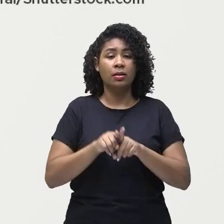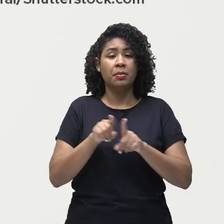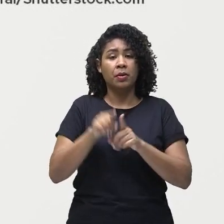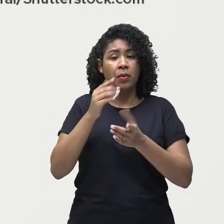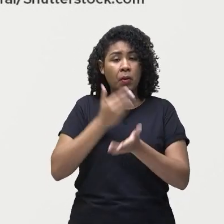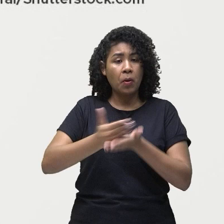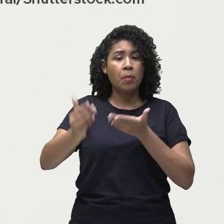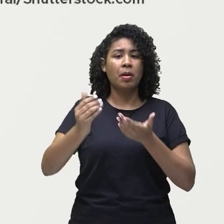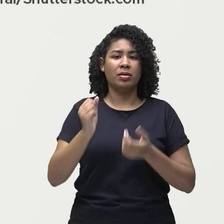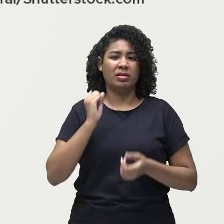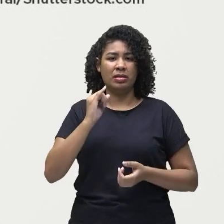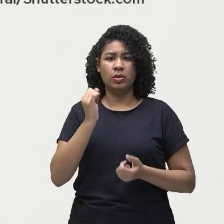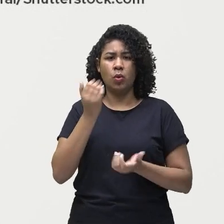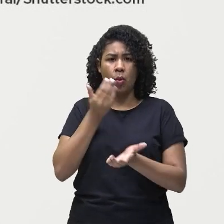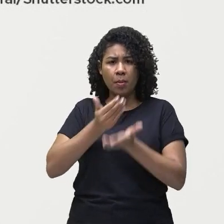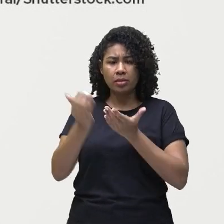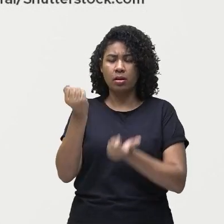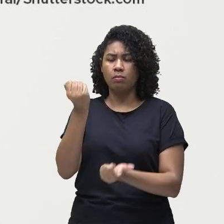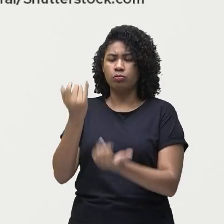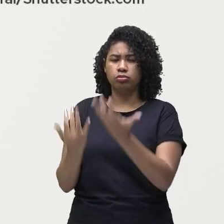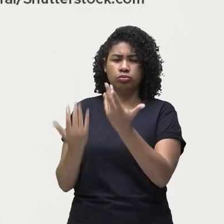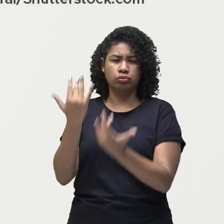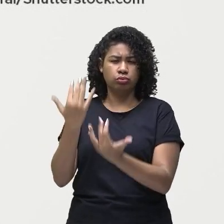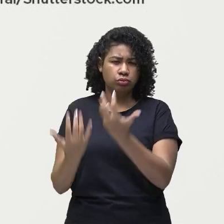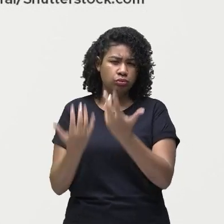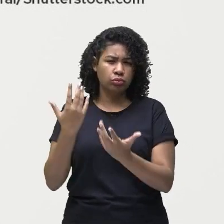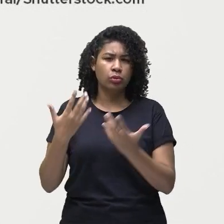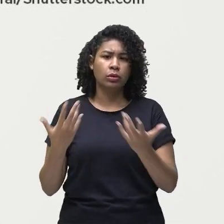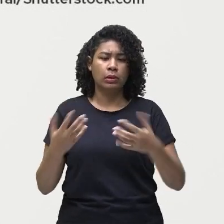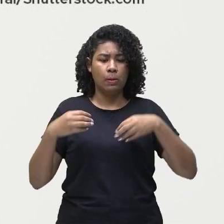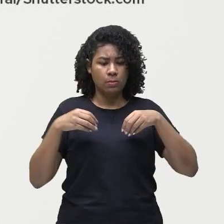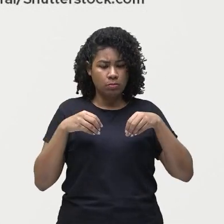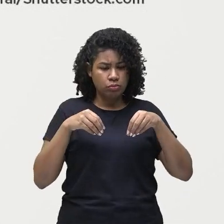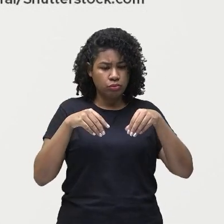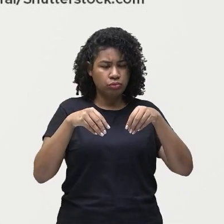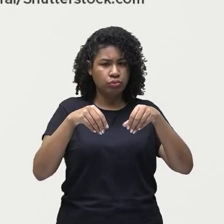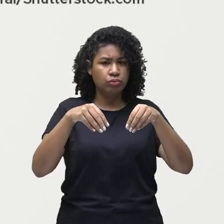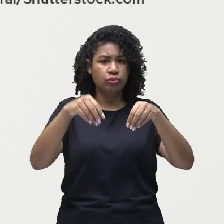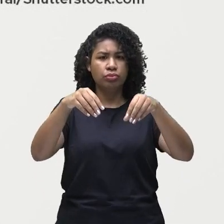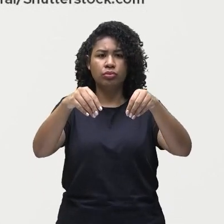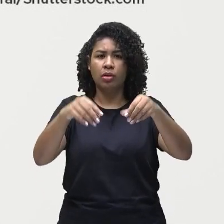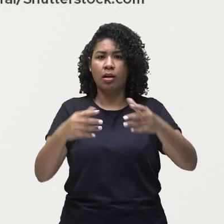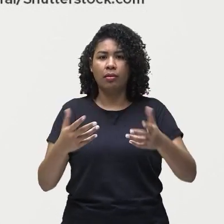continuar queimando continuar derrubando uma hora o solo não consegue mais